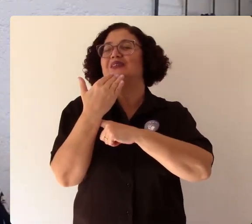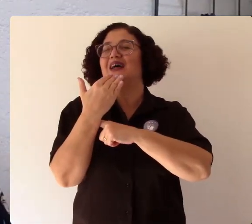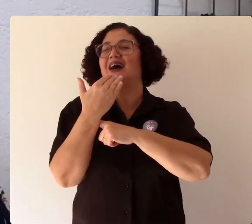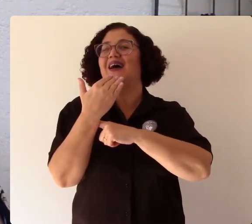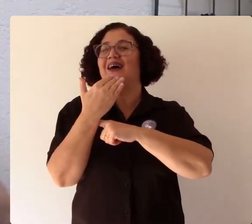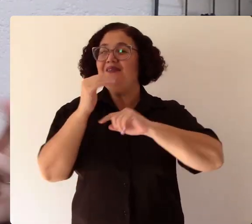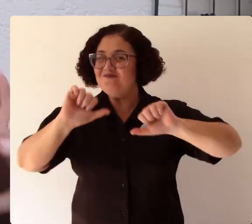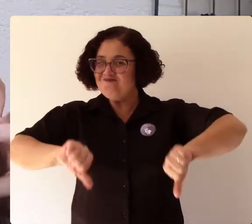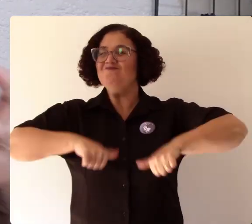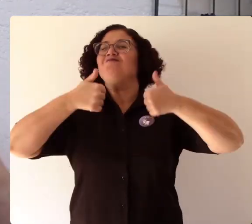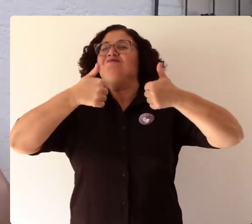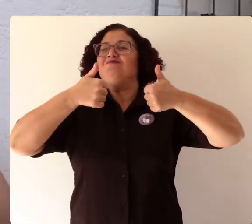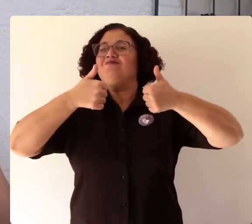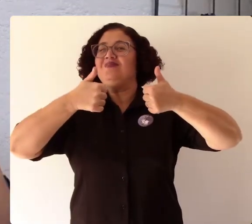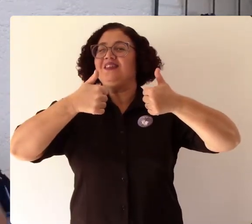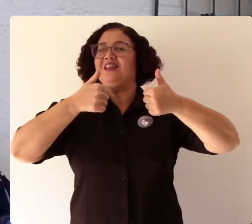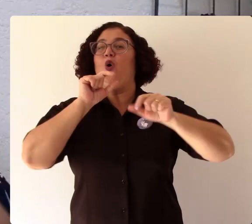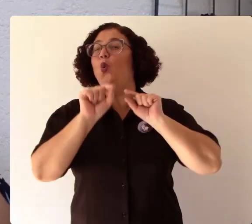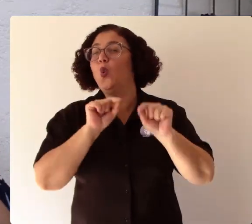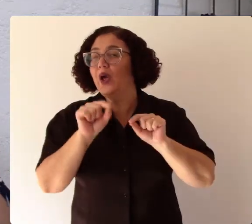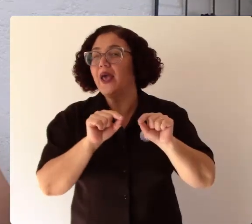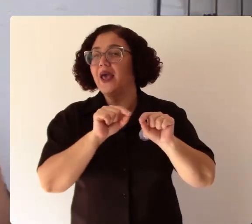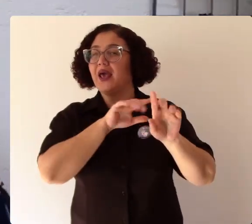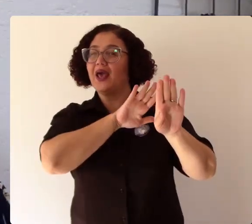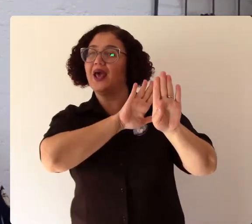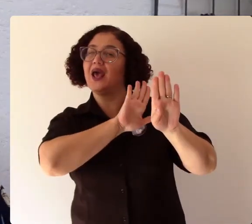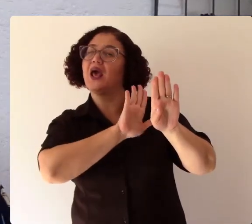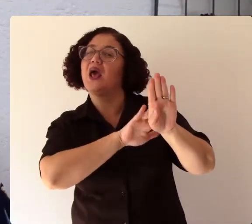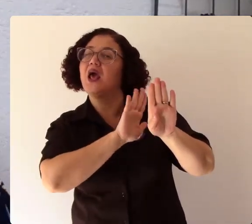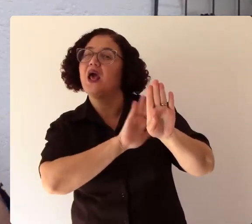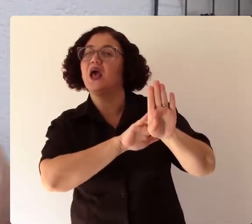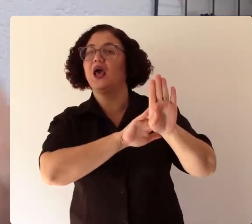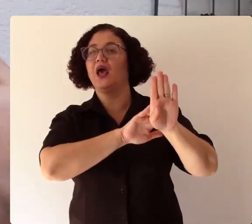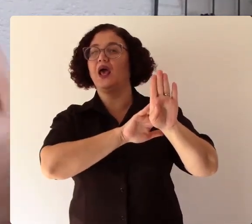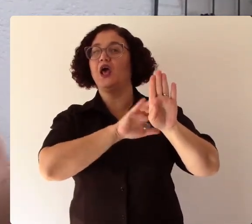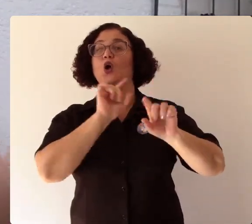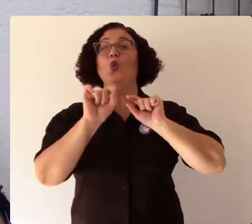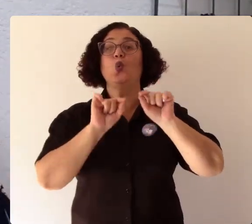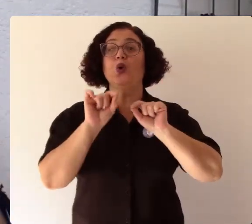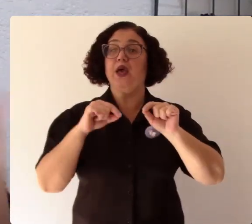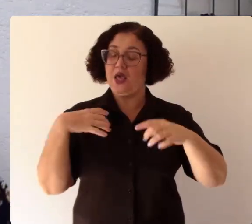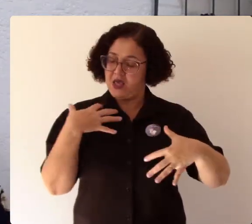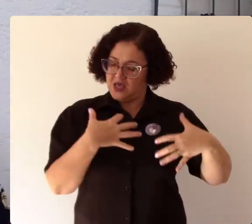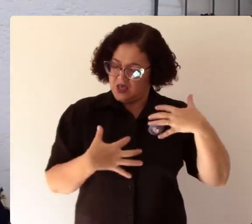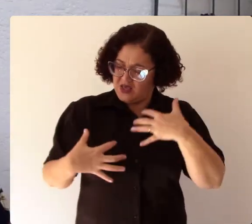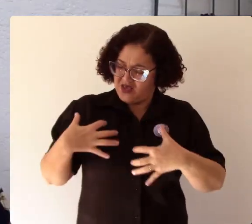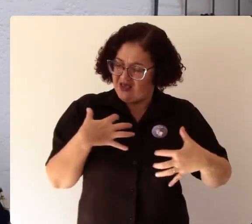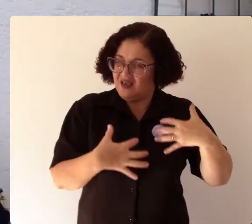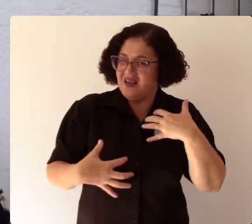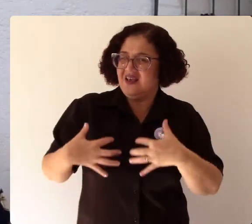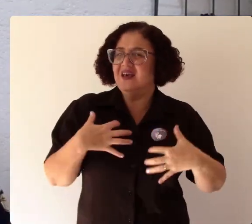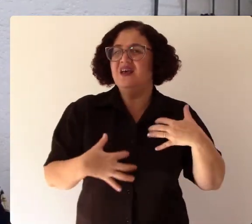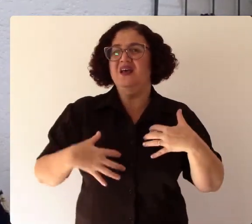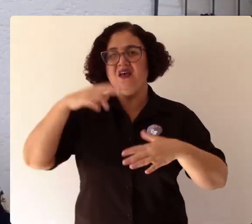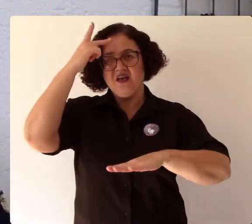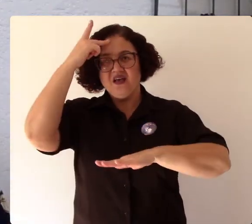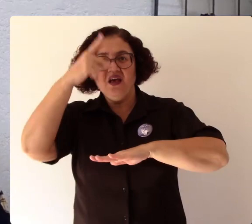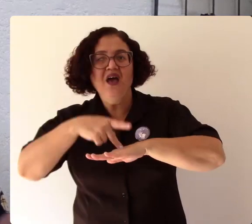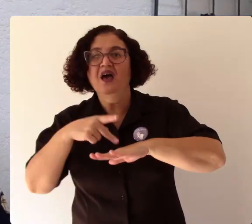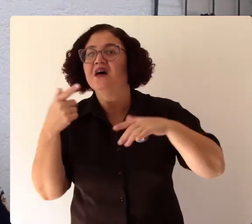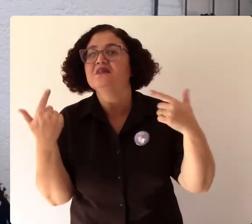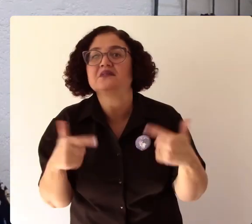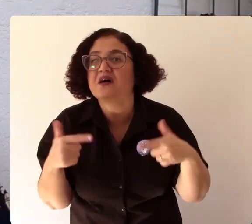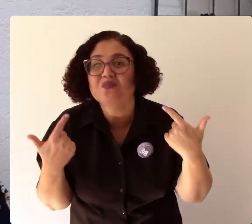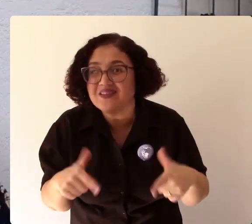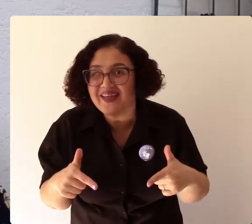da Diorraz né aquela angústia da prisão do não do não ser senhor da sua vida do orto bispo